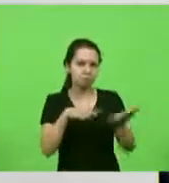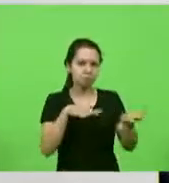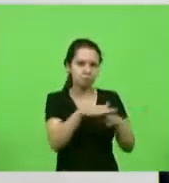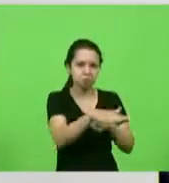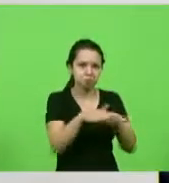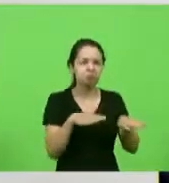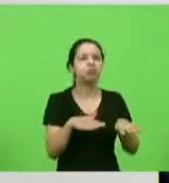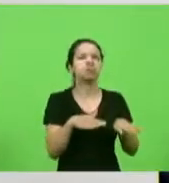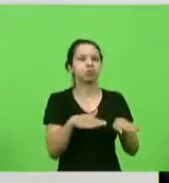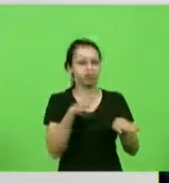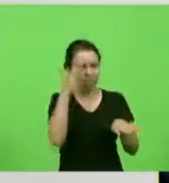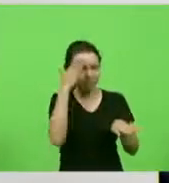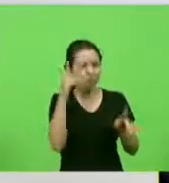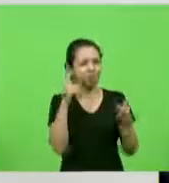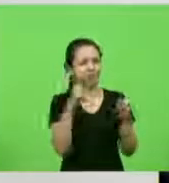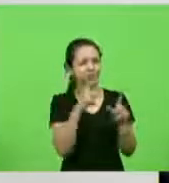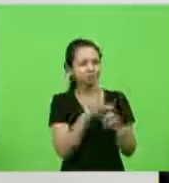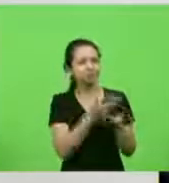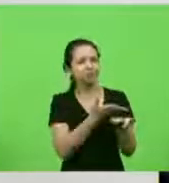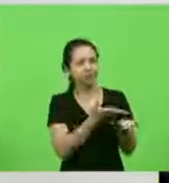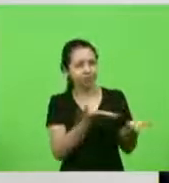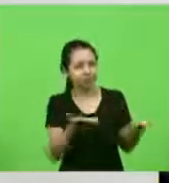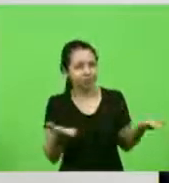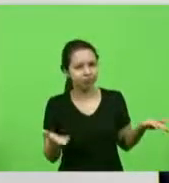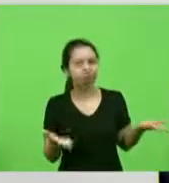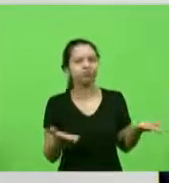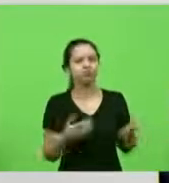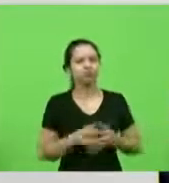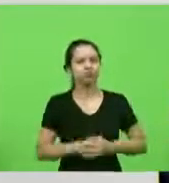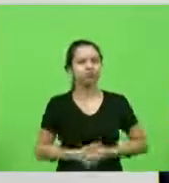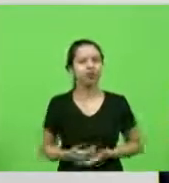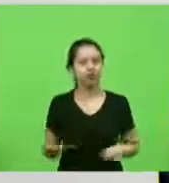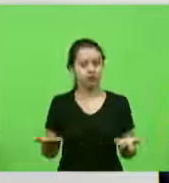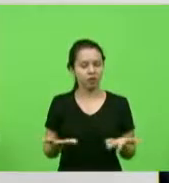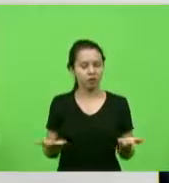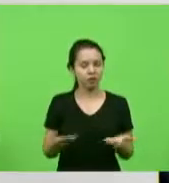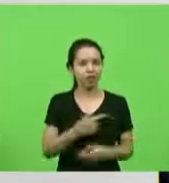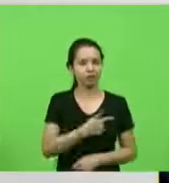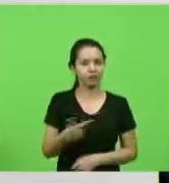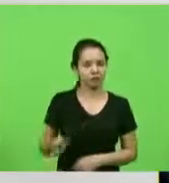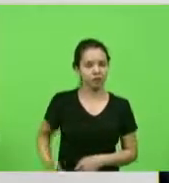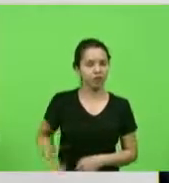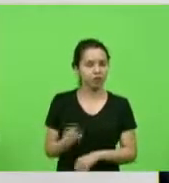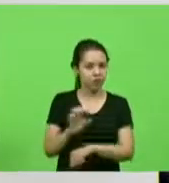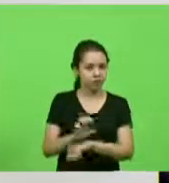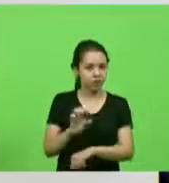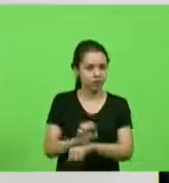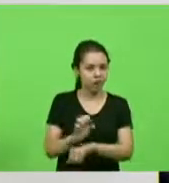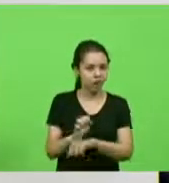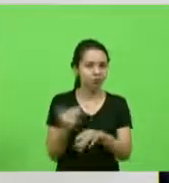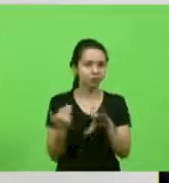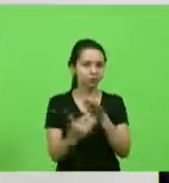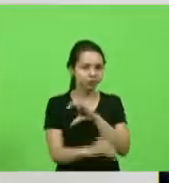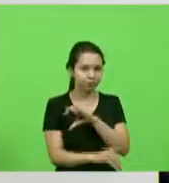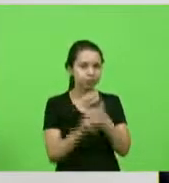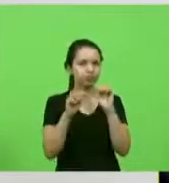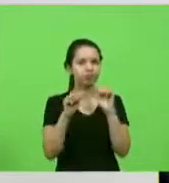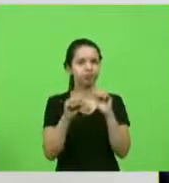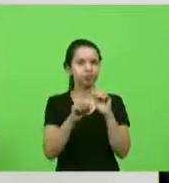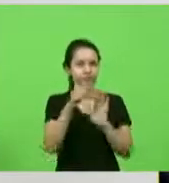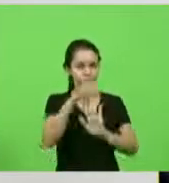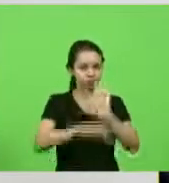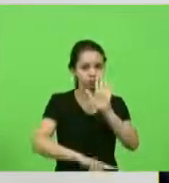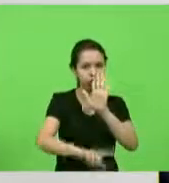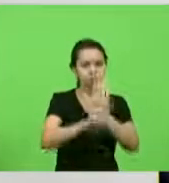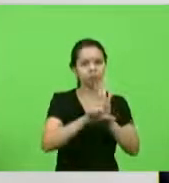nós podemos trabalhar e agora que o governo do Estado encaminha a esta casa um projeto de lei para trabalhar em cooperação com o governo federal,